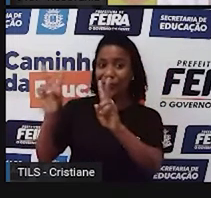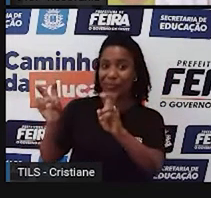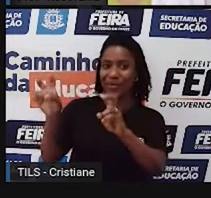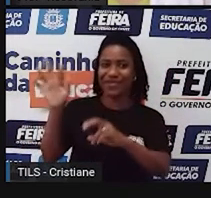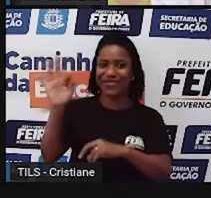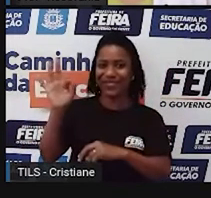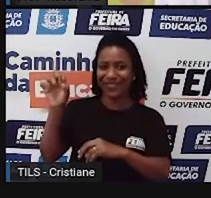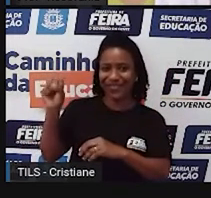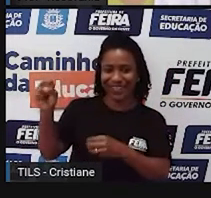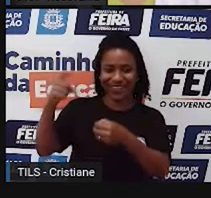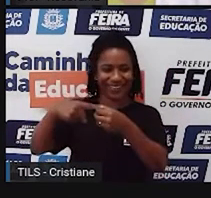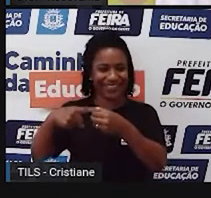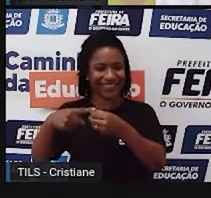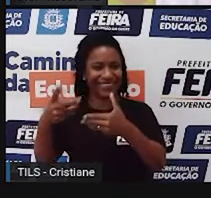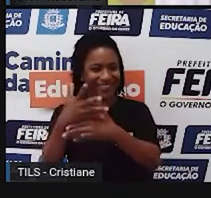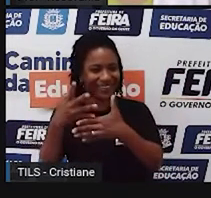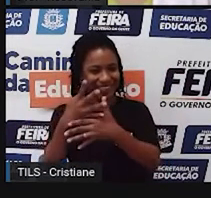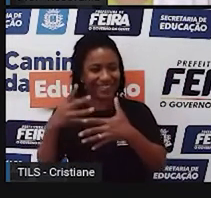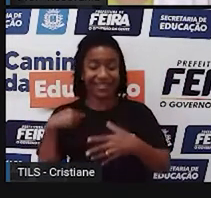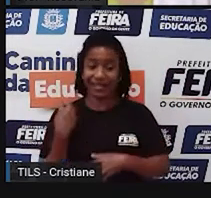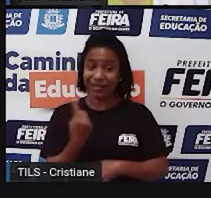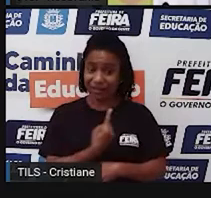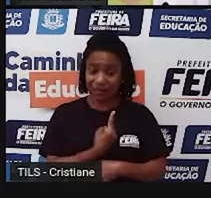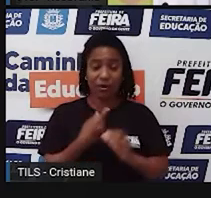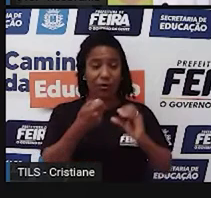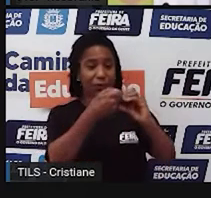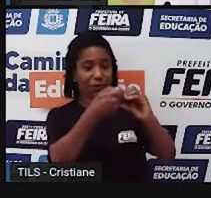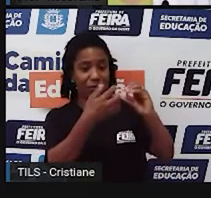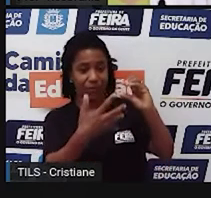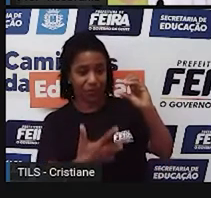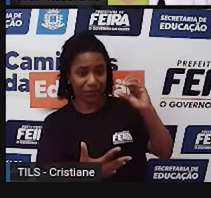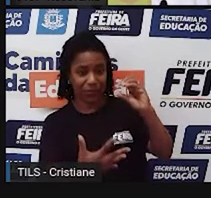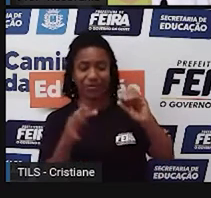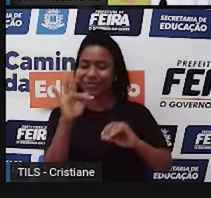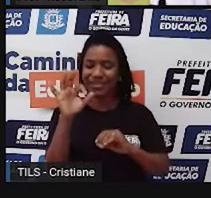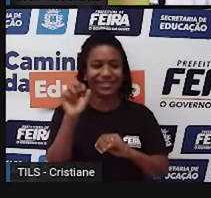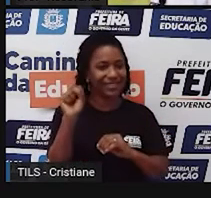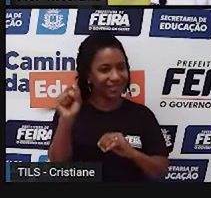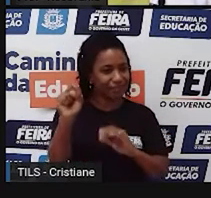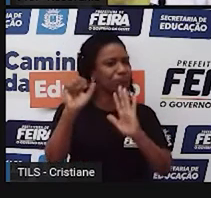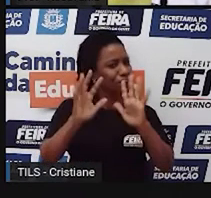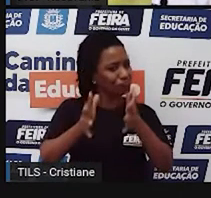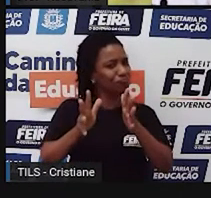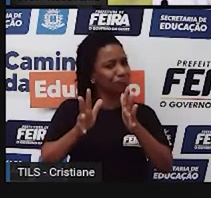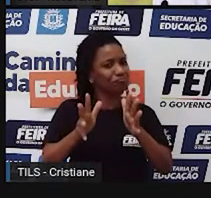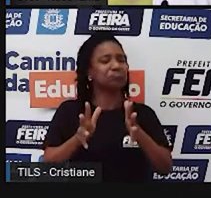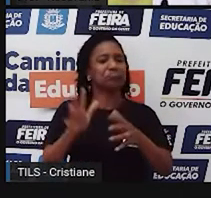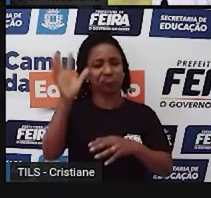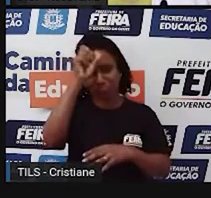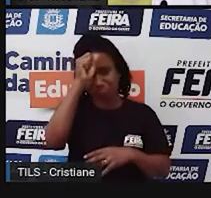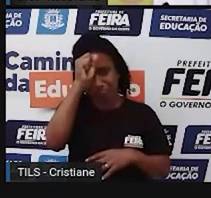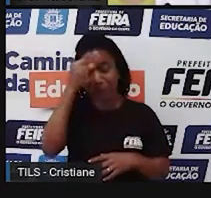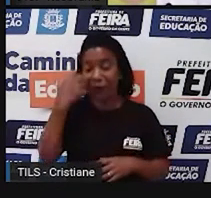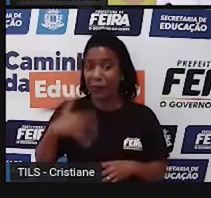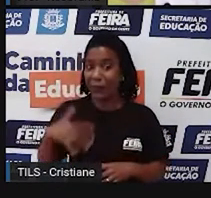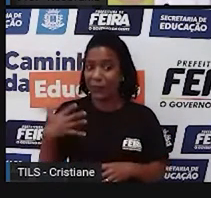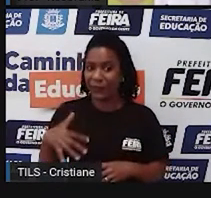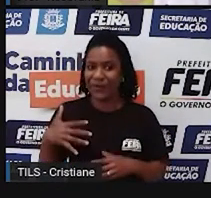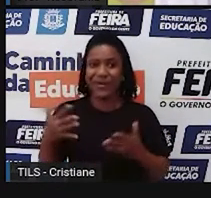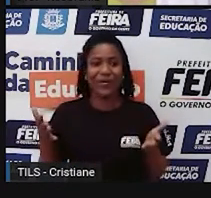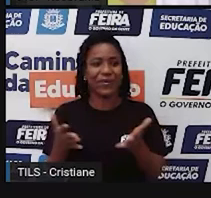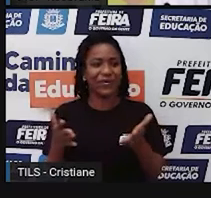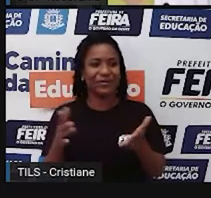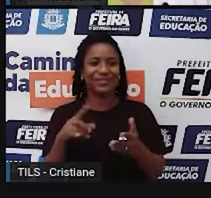a nossa cidade maravilhosa, várias características, né, da nossa cidade. Então, né, hoje nós vamos continuar esse